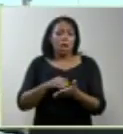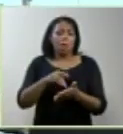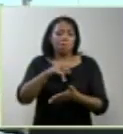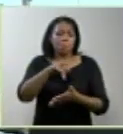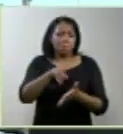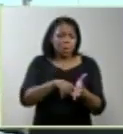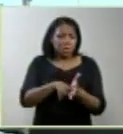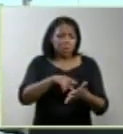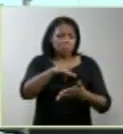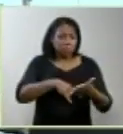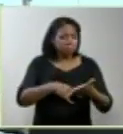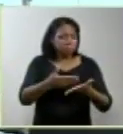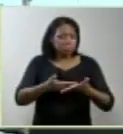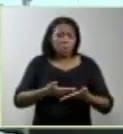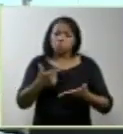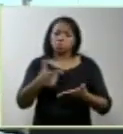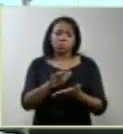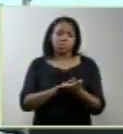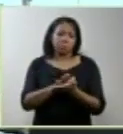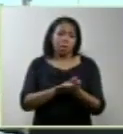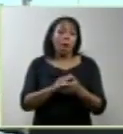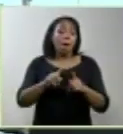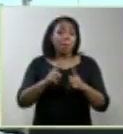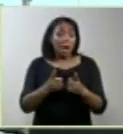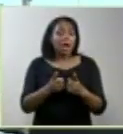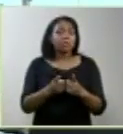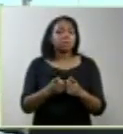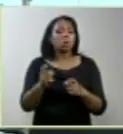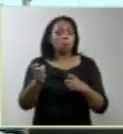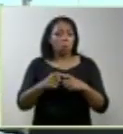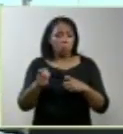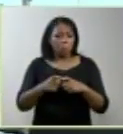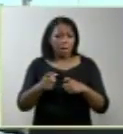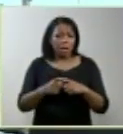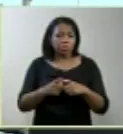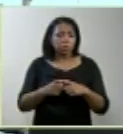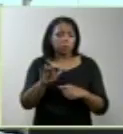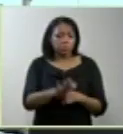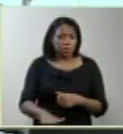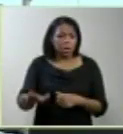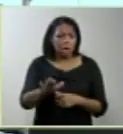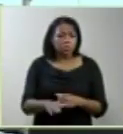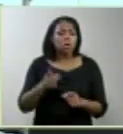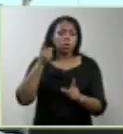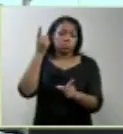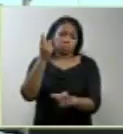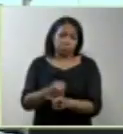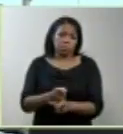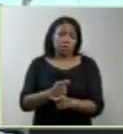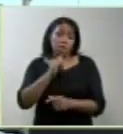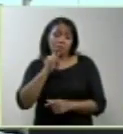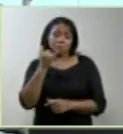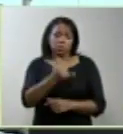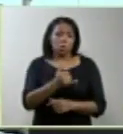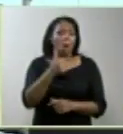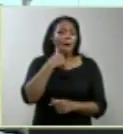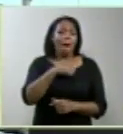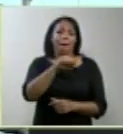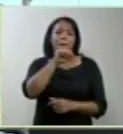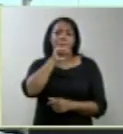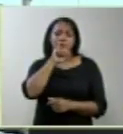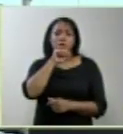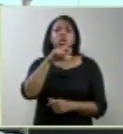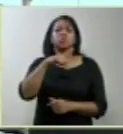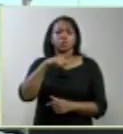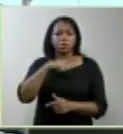o doutor Mauro Barcelos Obstetra, diagnosticou anencefalia no quarto mês de gravidez. E avisou a mãe que a menina provavelmente